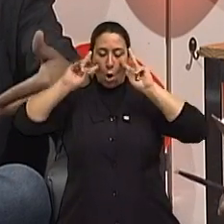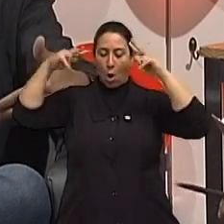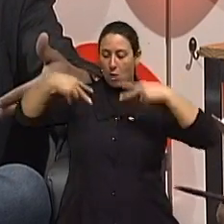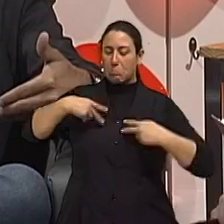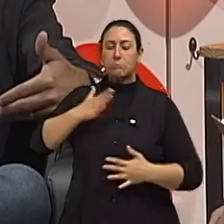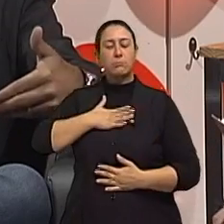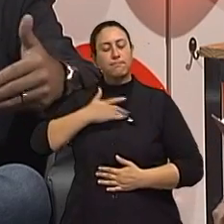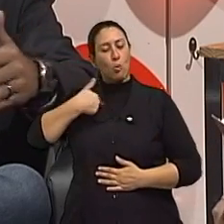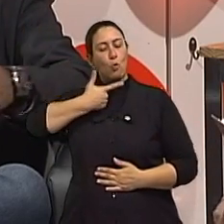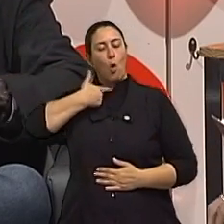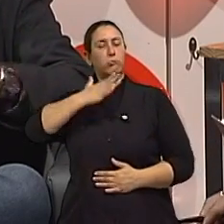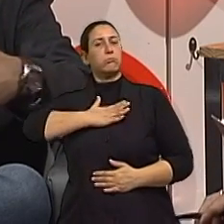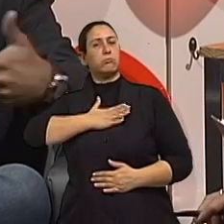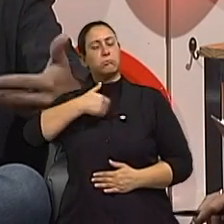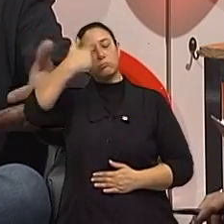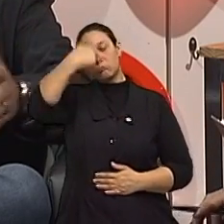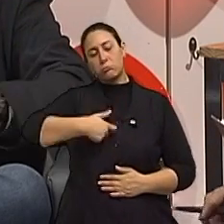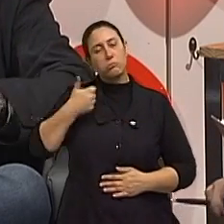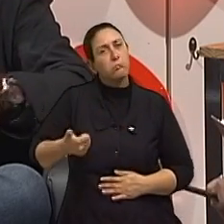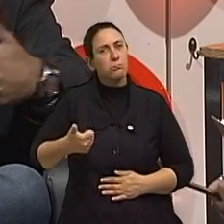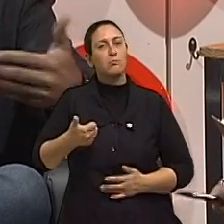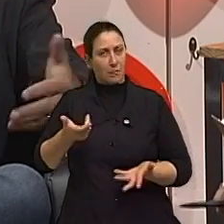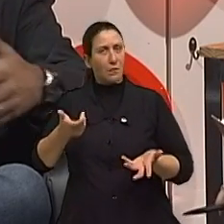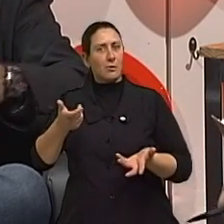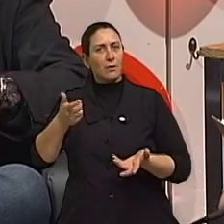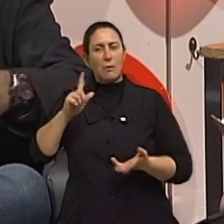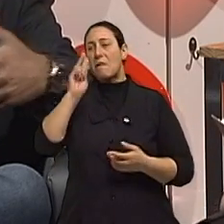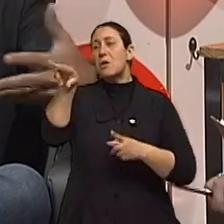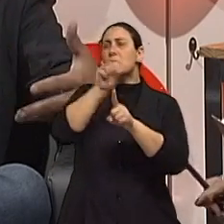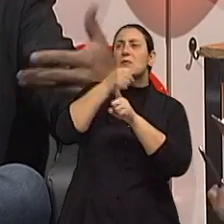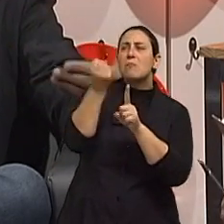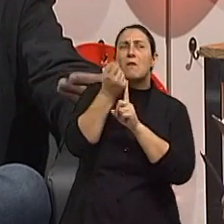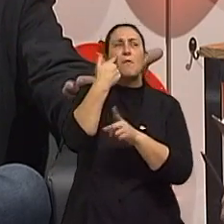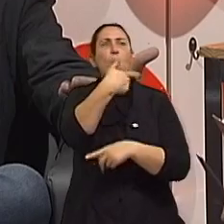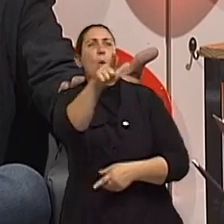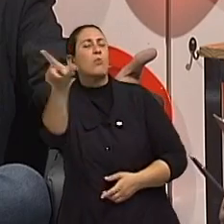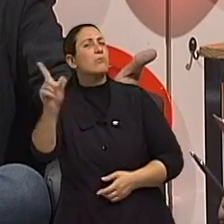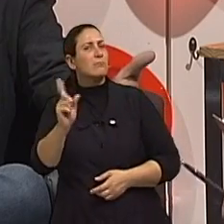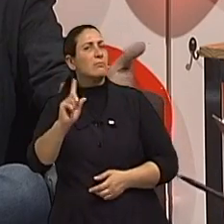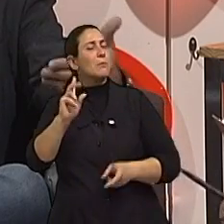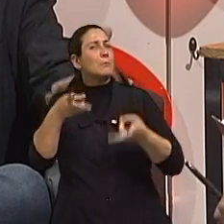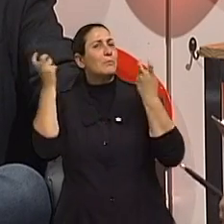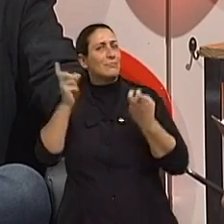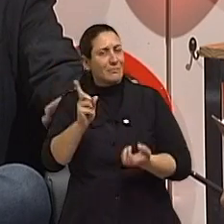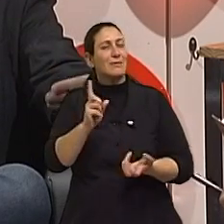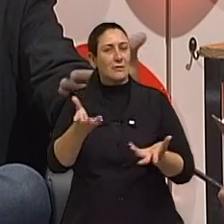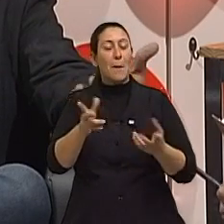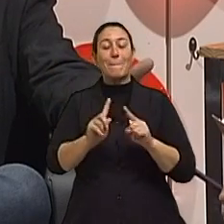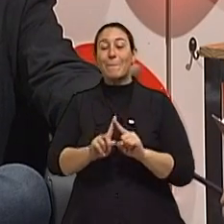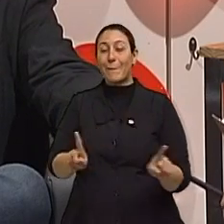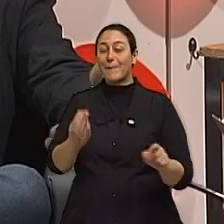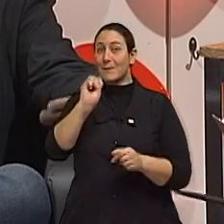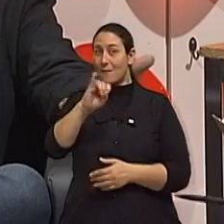gostar de si não quer dizer só ver a si e não ver a sociedade, não ver os outros, não prestar atenção. Mas no momento que eu